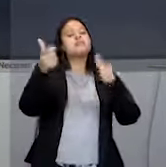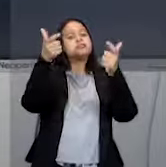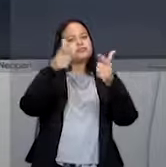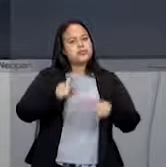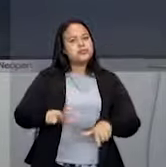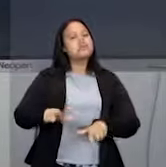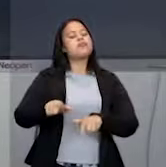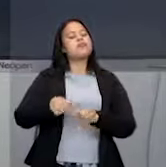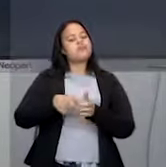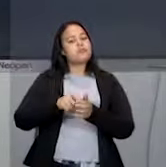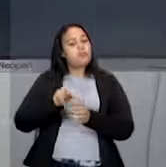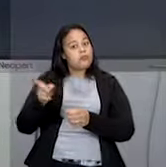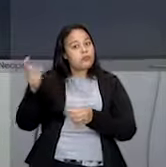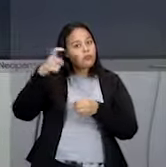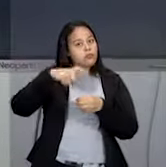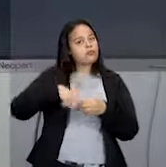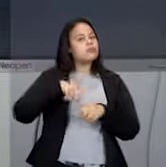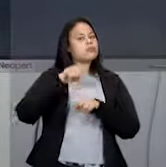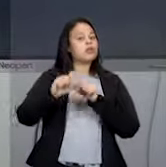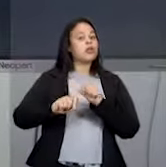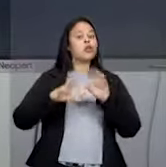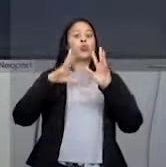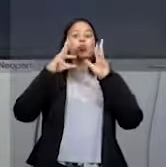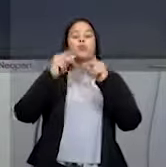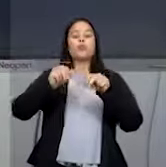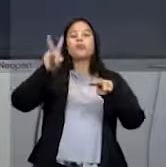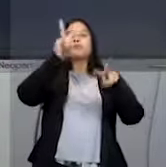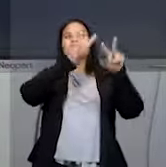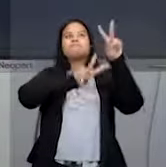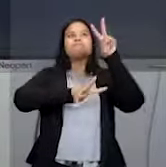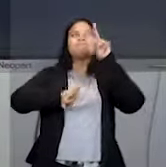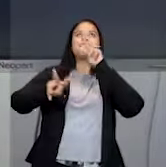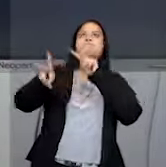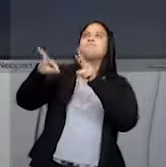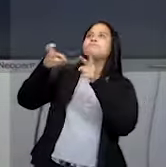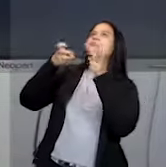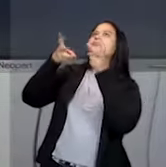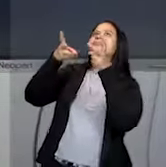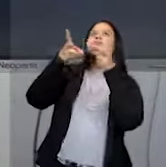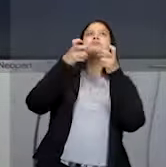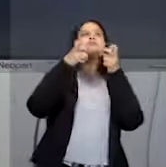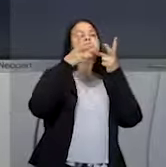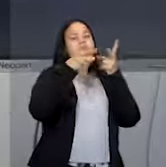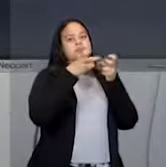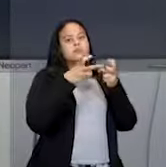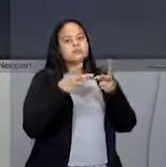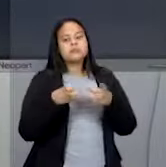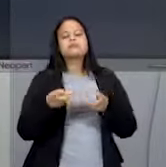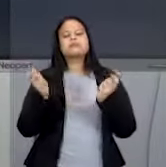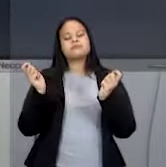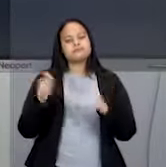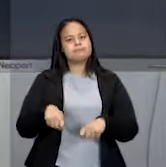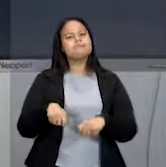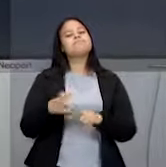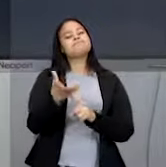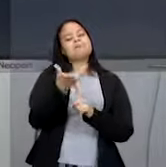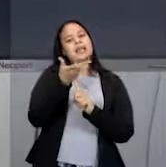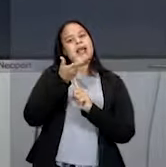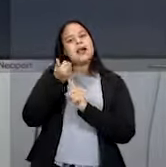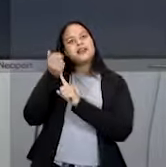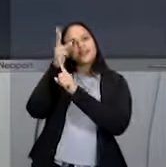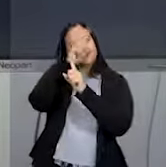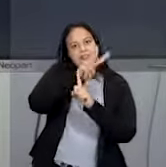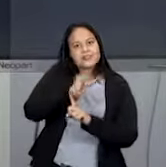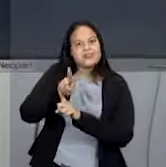aquela breve retomada. Tudo que nós podemos apreciar com os nossos olhos, vamos considerar artes visuais.